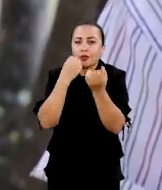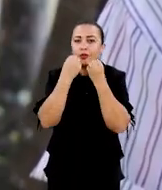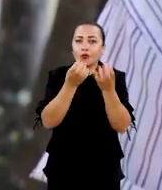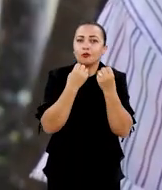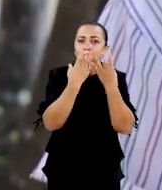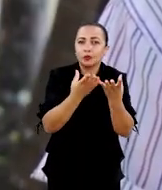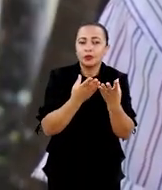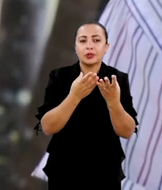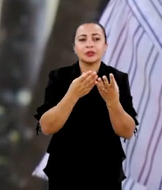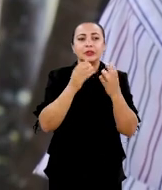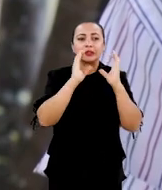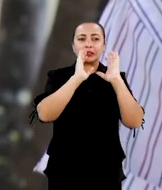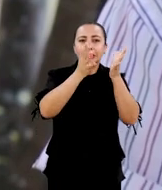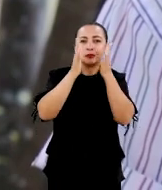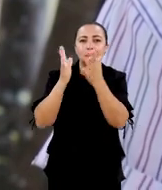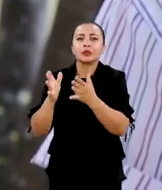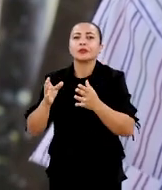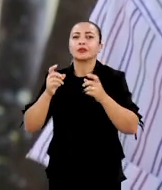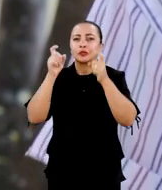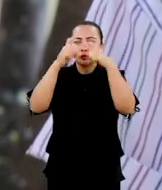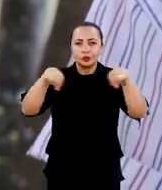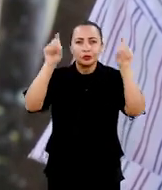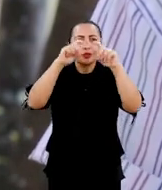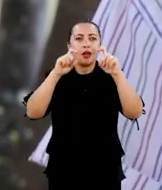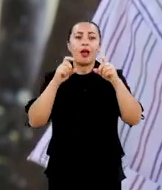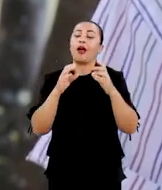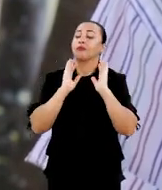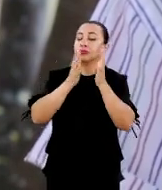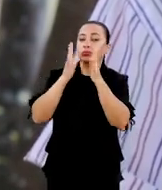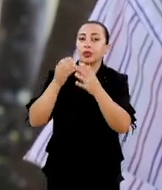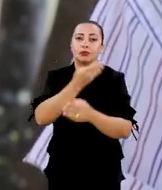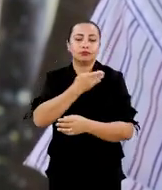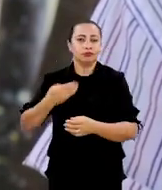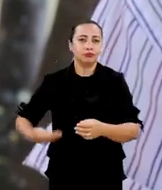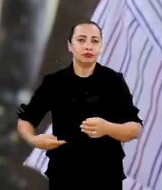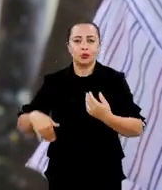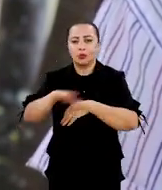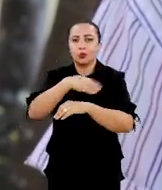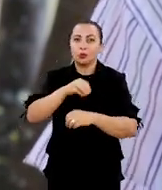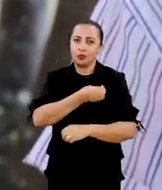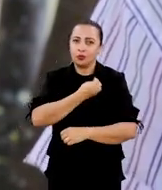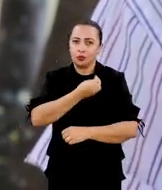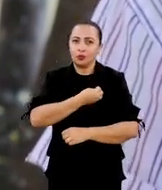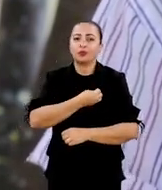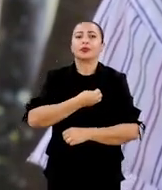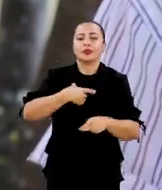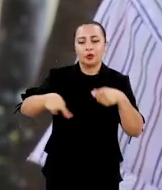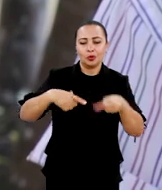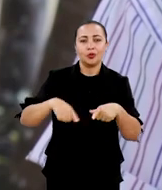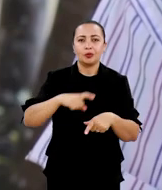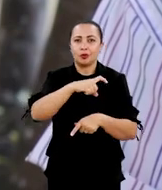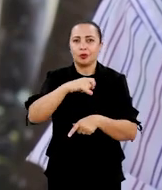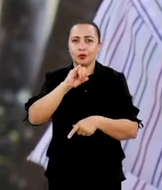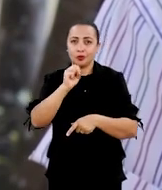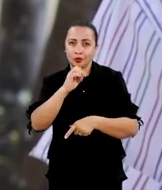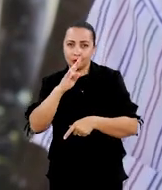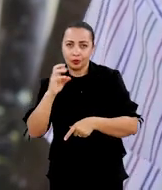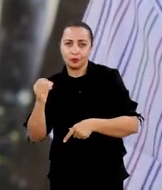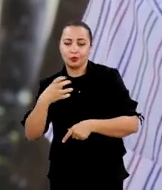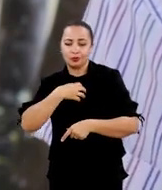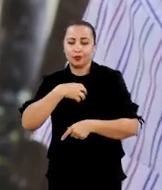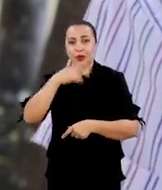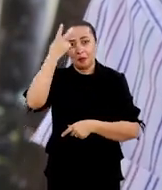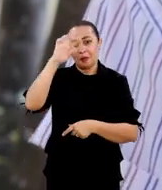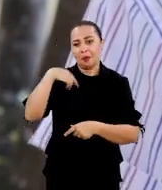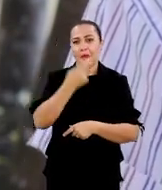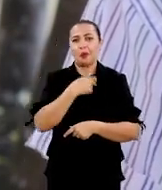informações em acervos digitais, em bibliotecas públicas, a respeito da vida e a obra de Xisto